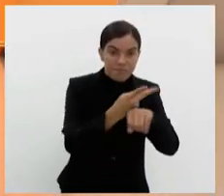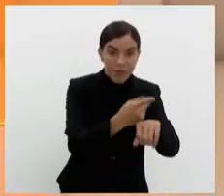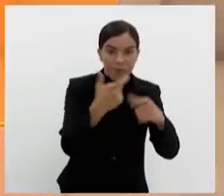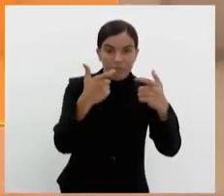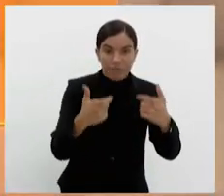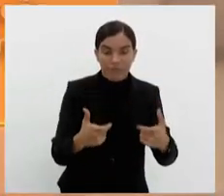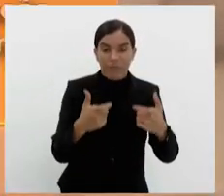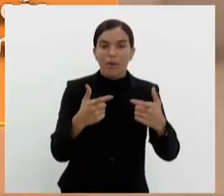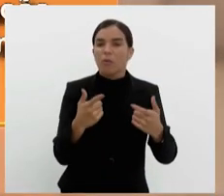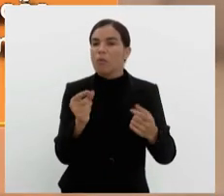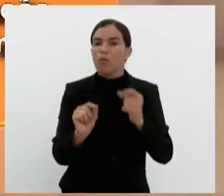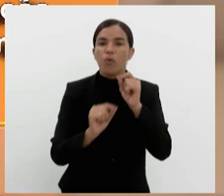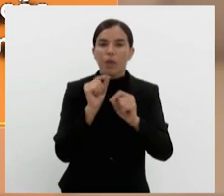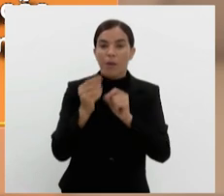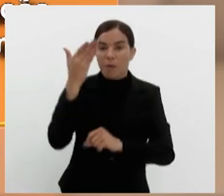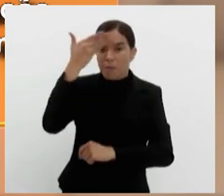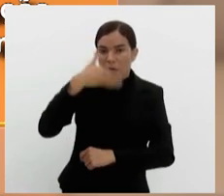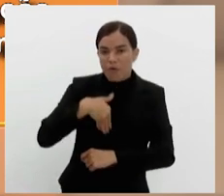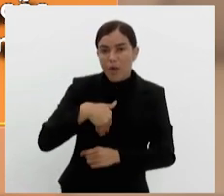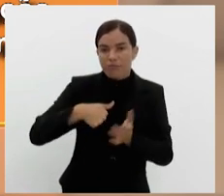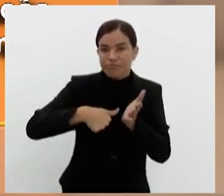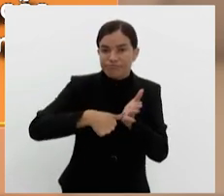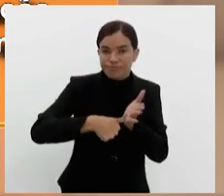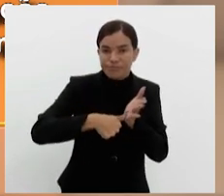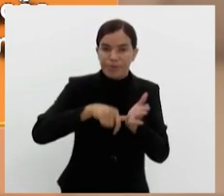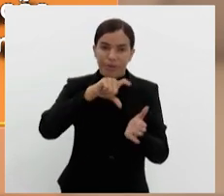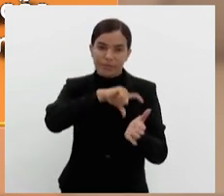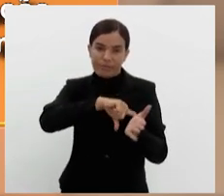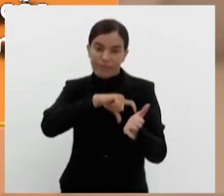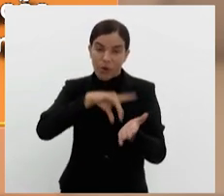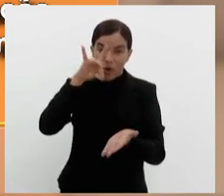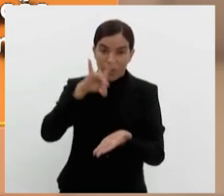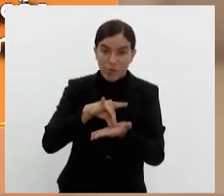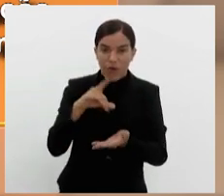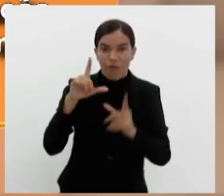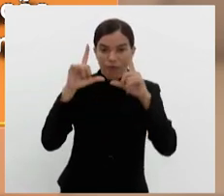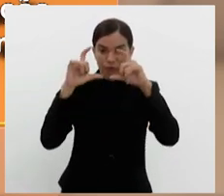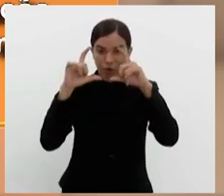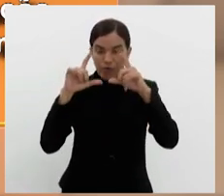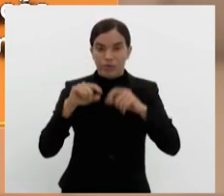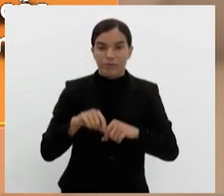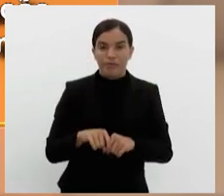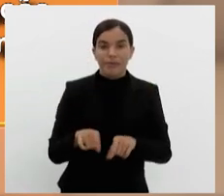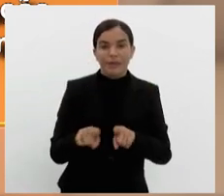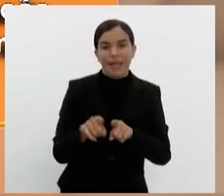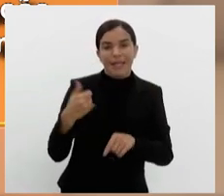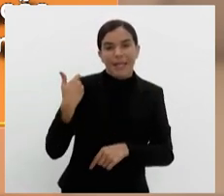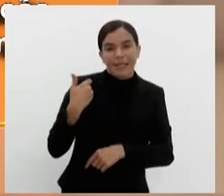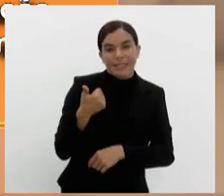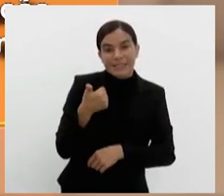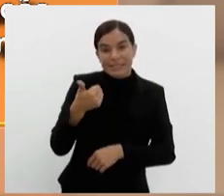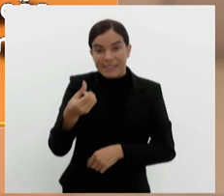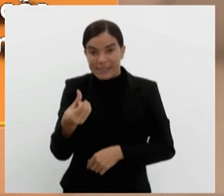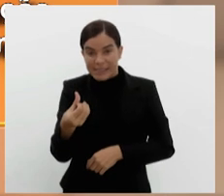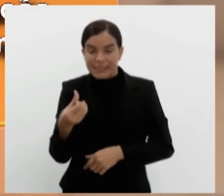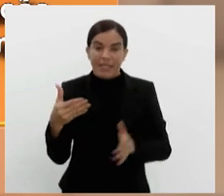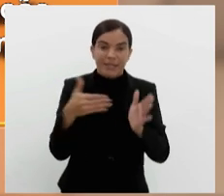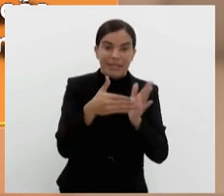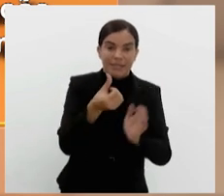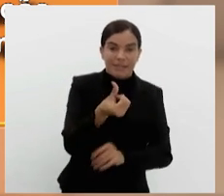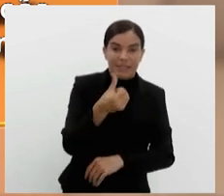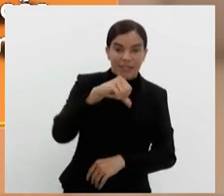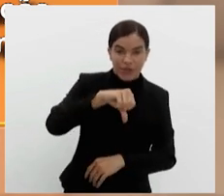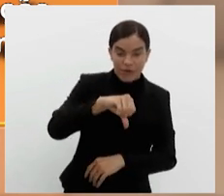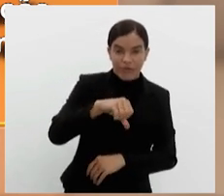a doação, é necessário apresentar documento de identidade original com foto, ter entre 16 e 69 anos,